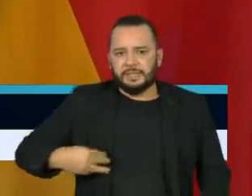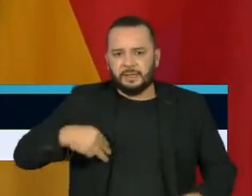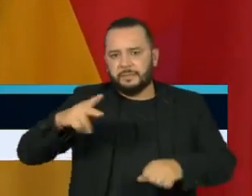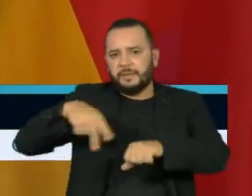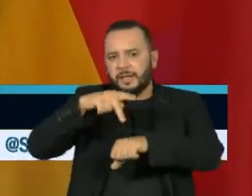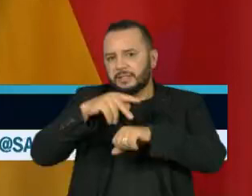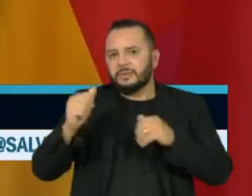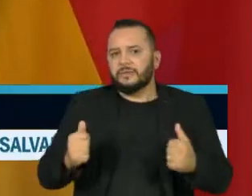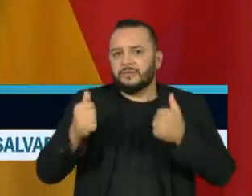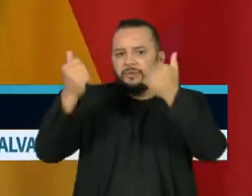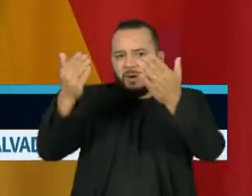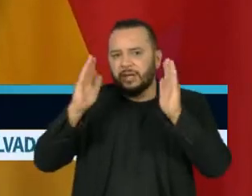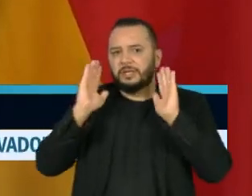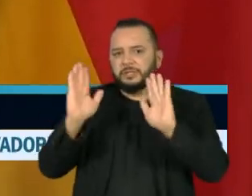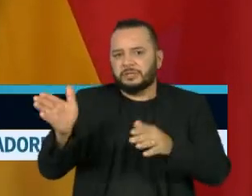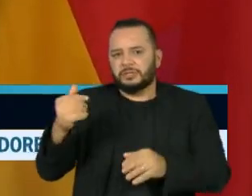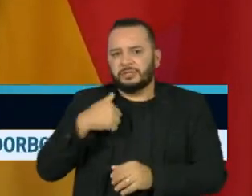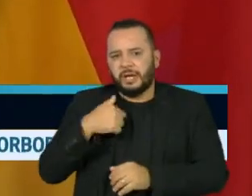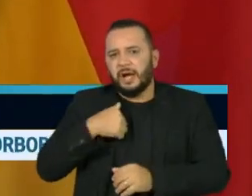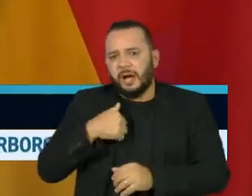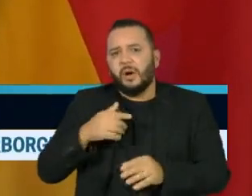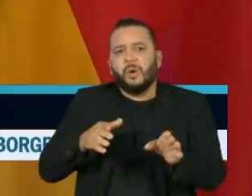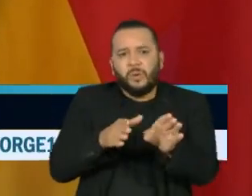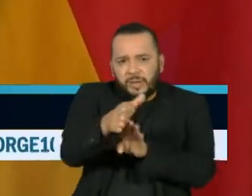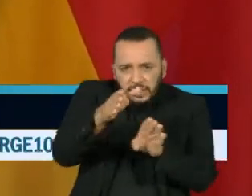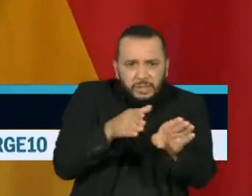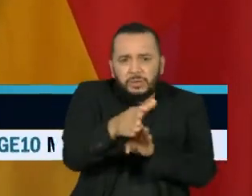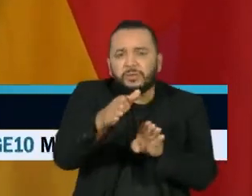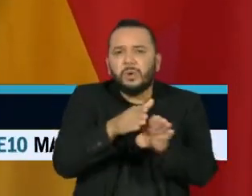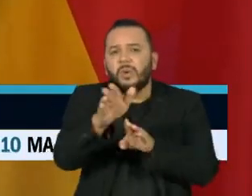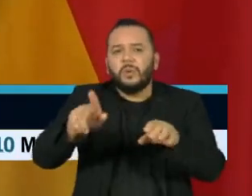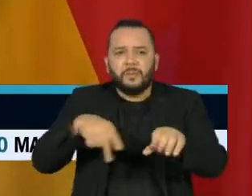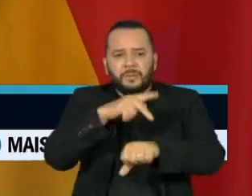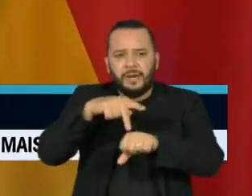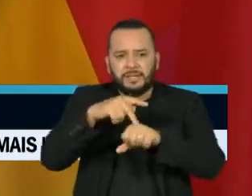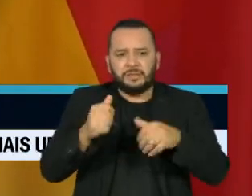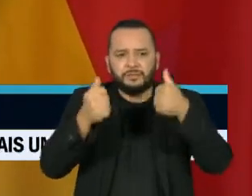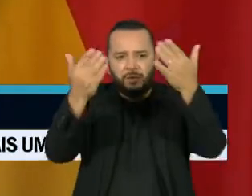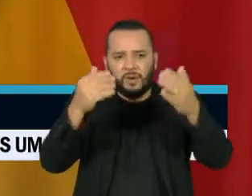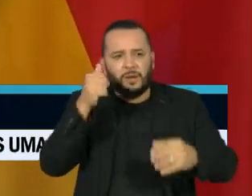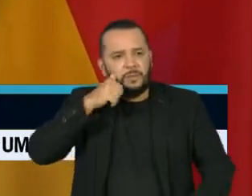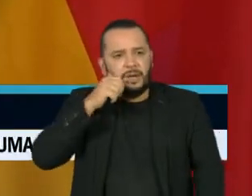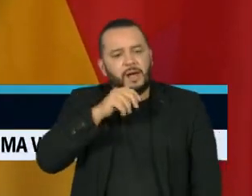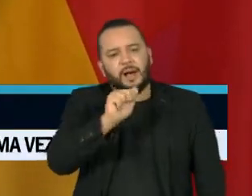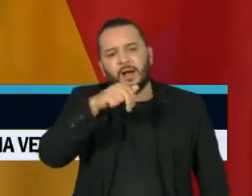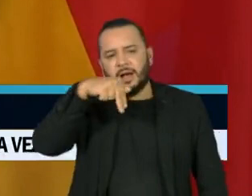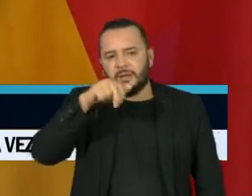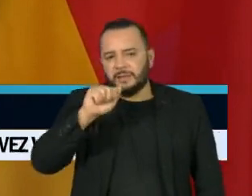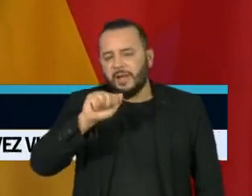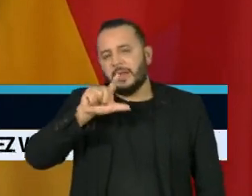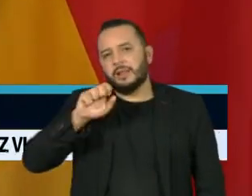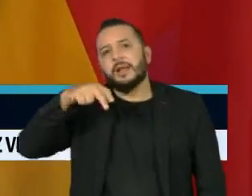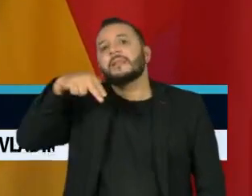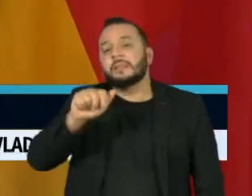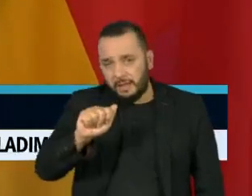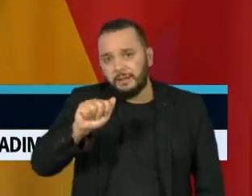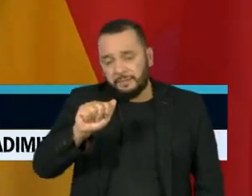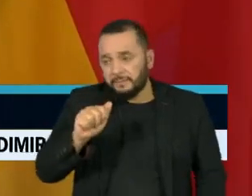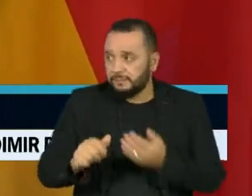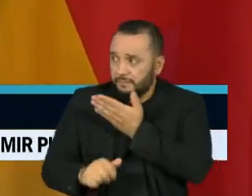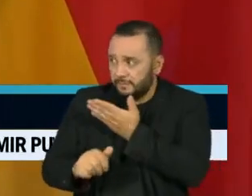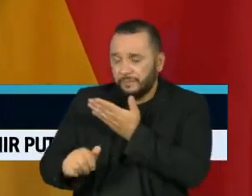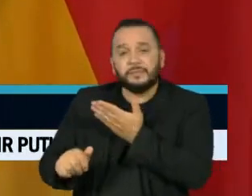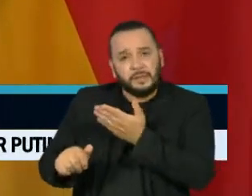alemães que estão na Ucrânia a deixar o país ou buscar um lugar seguro. O governo alemão disponibilizou uma linha